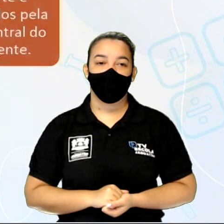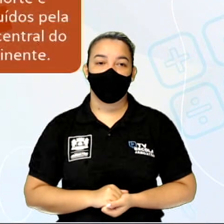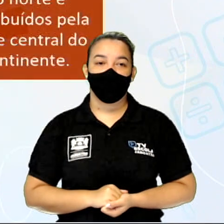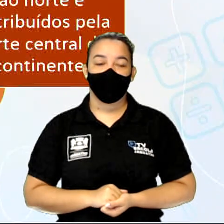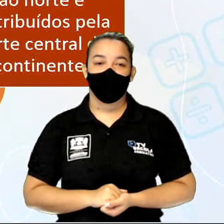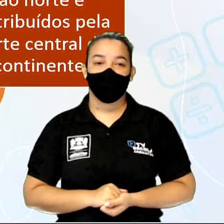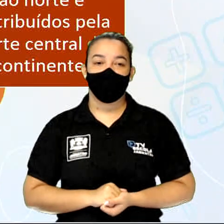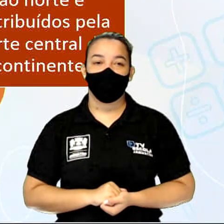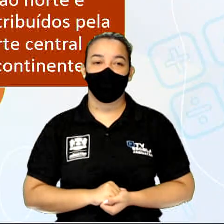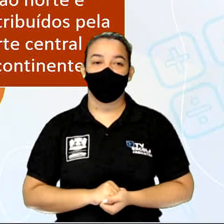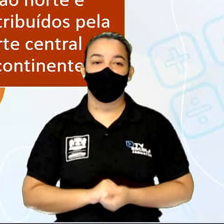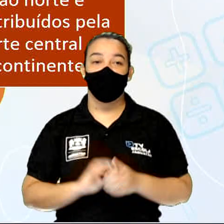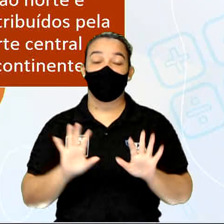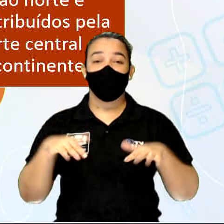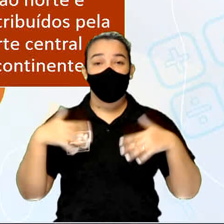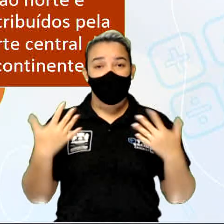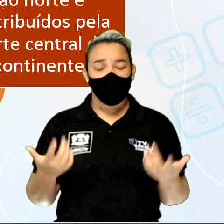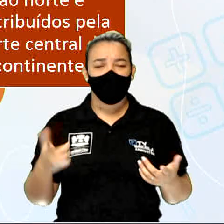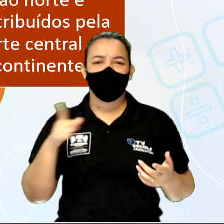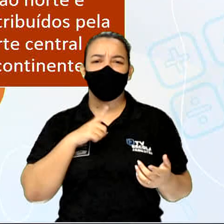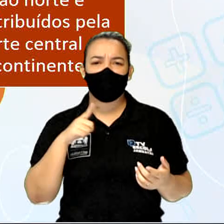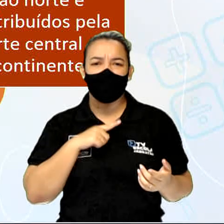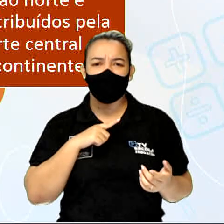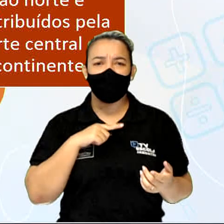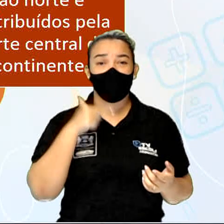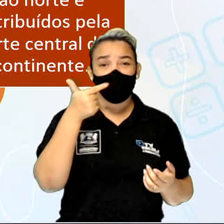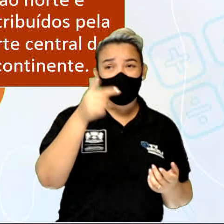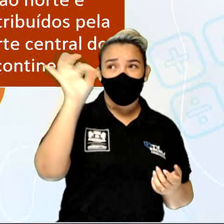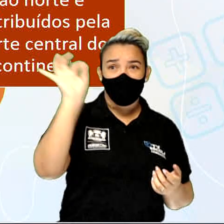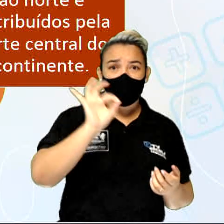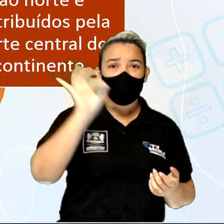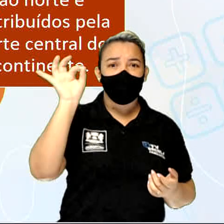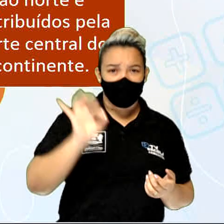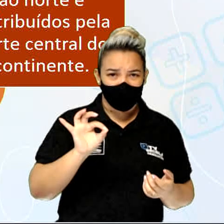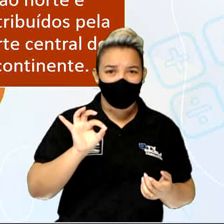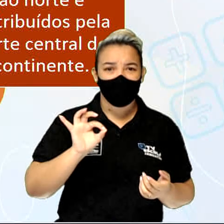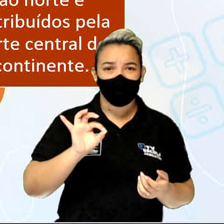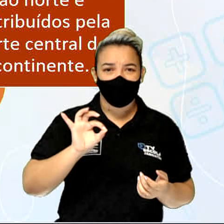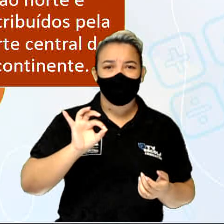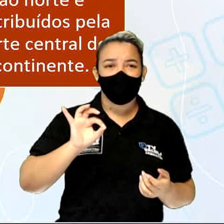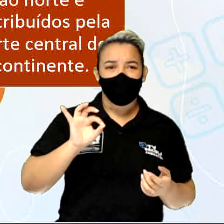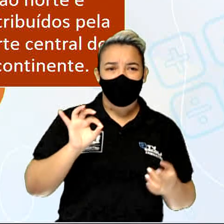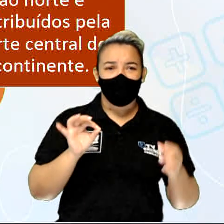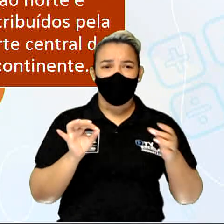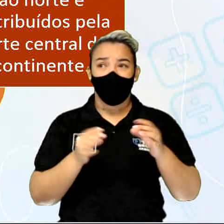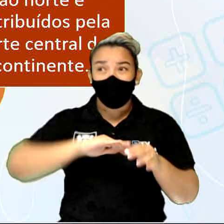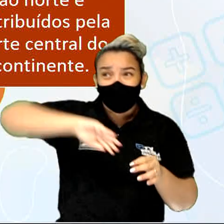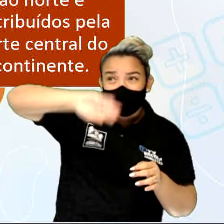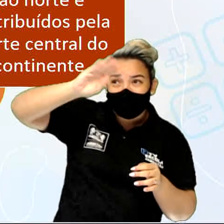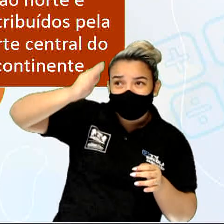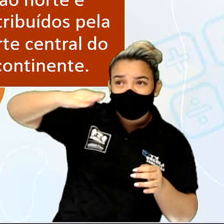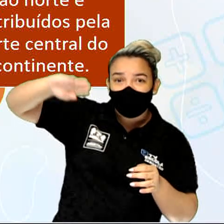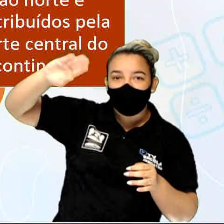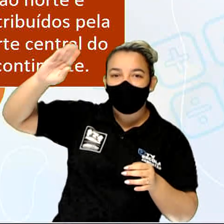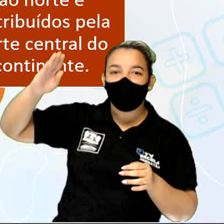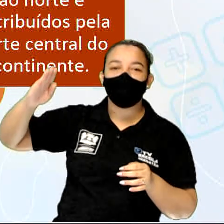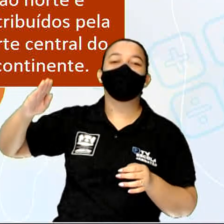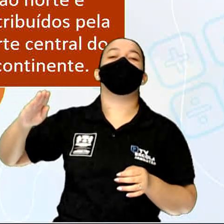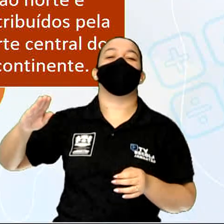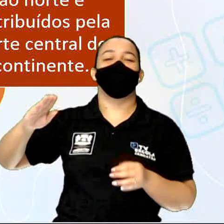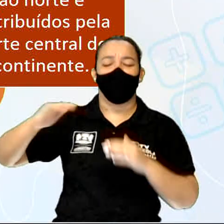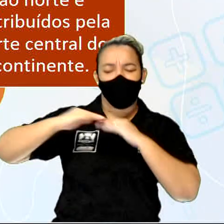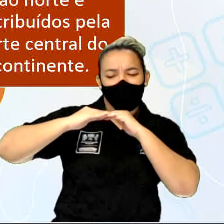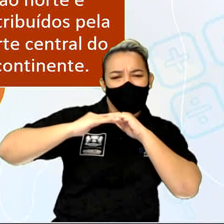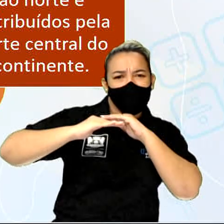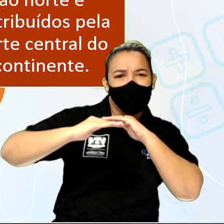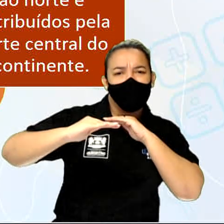Então, a gente tem cerca de dois terços, formado por planaltos, cadeias de montanhas, planícies e depressões, o